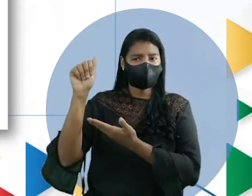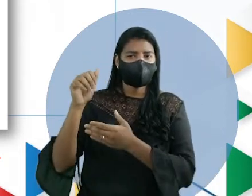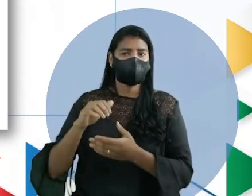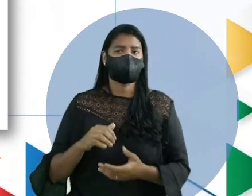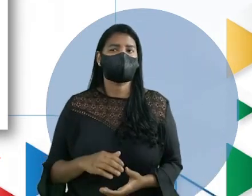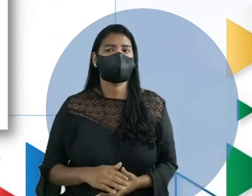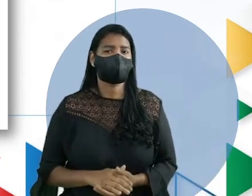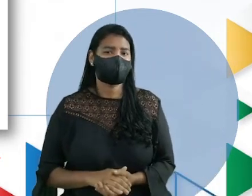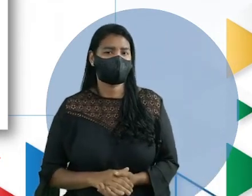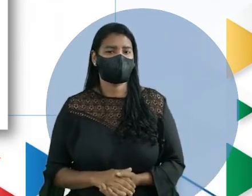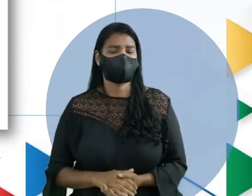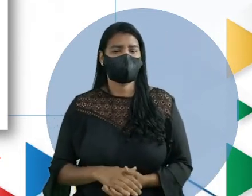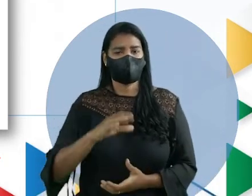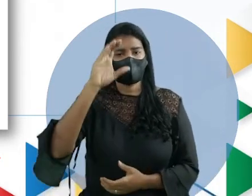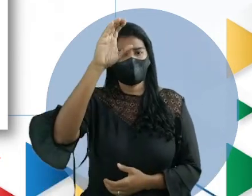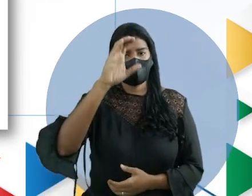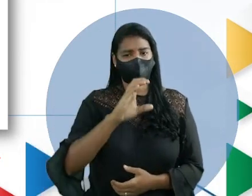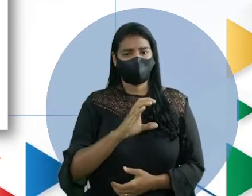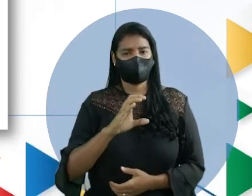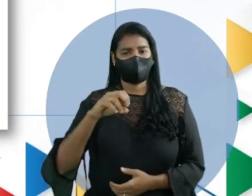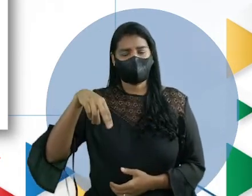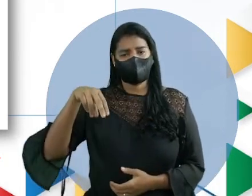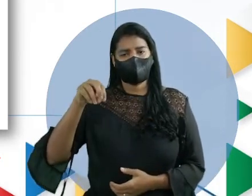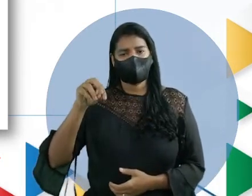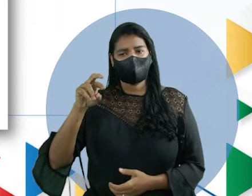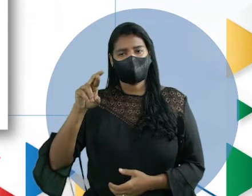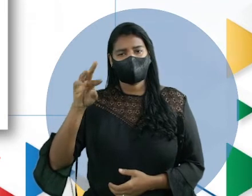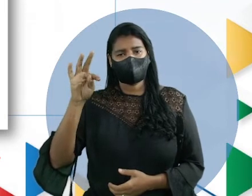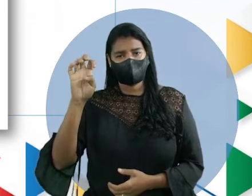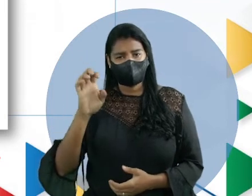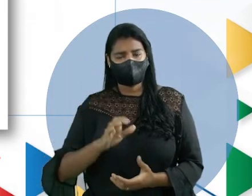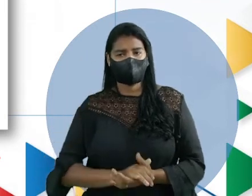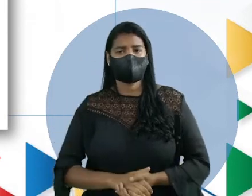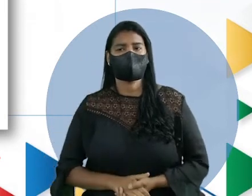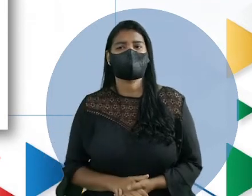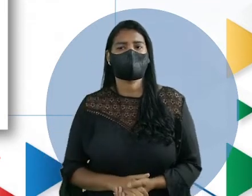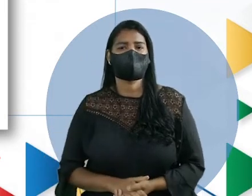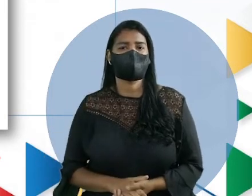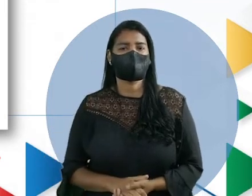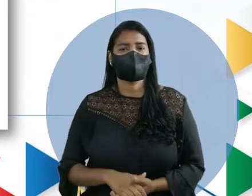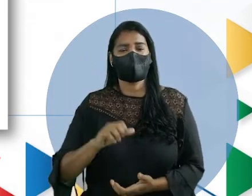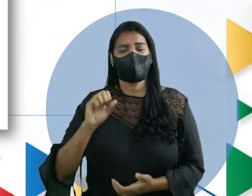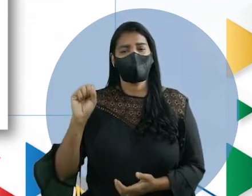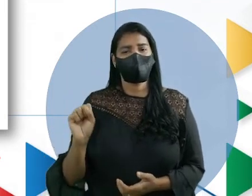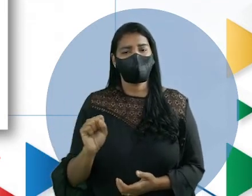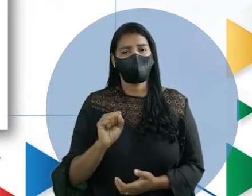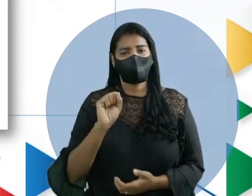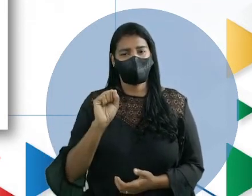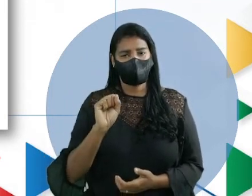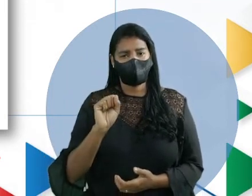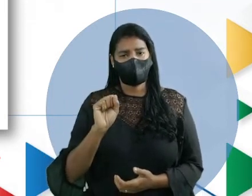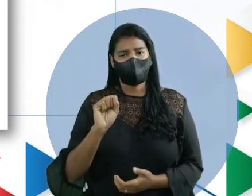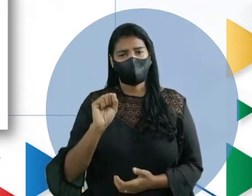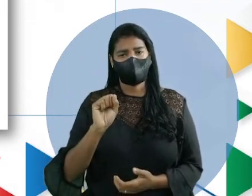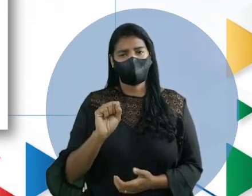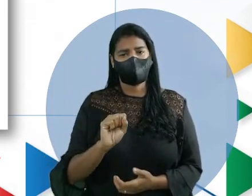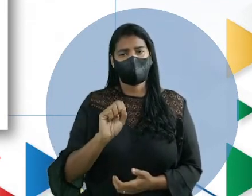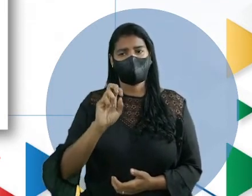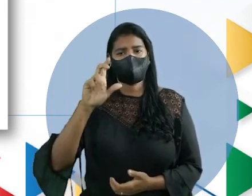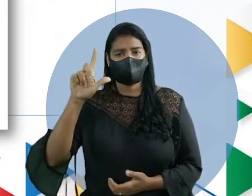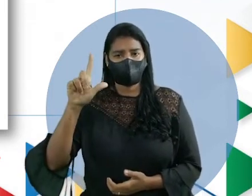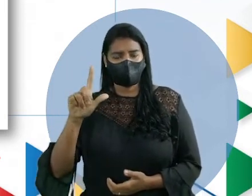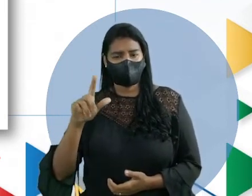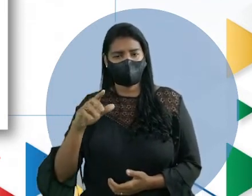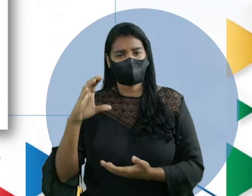Centro-Oeste e o Norte. Letra B, Sudeste e o Sul. Letra